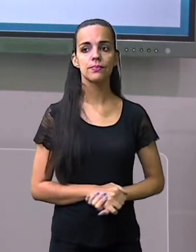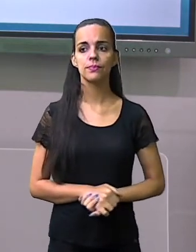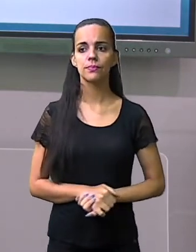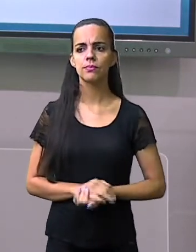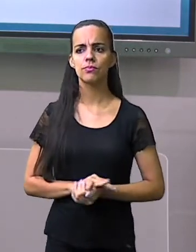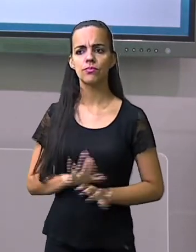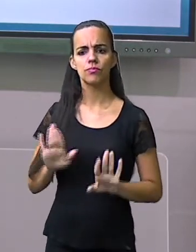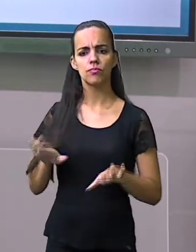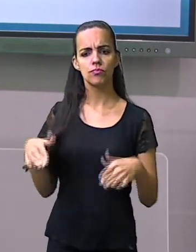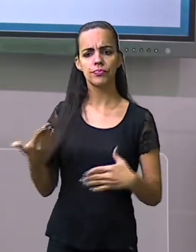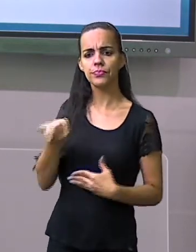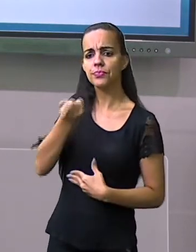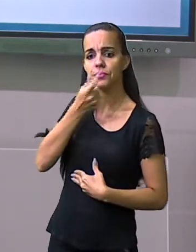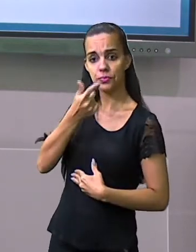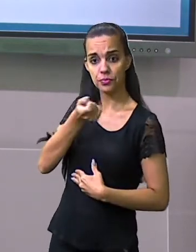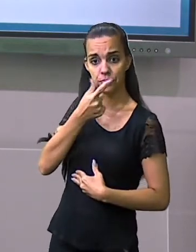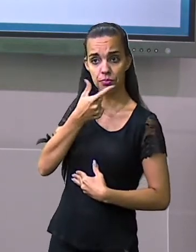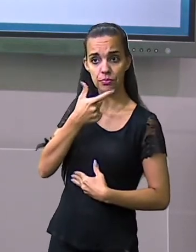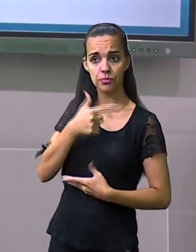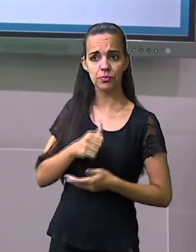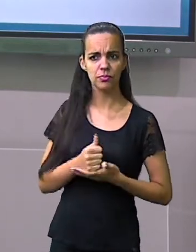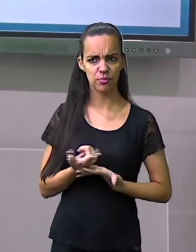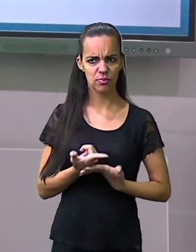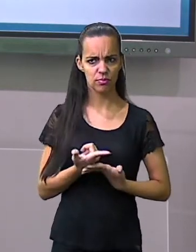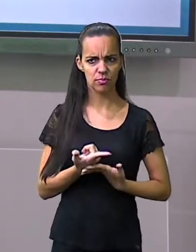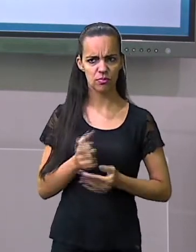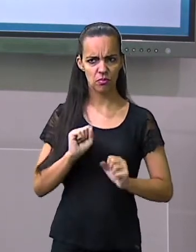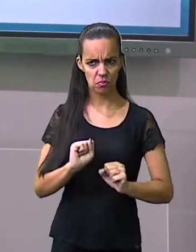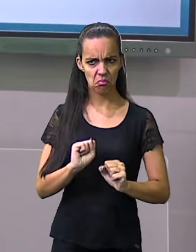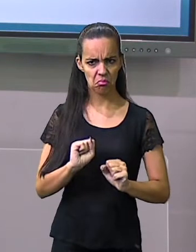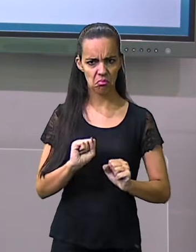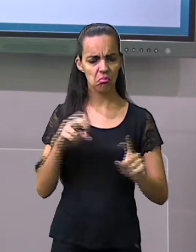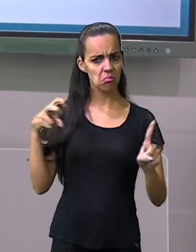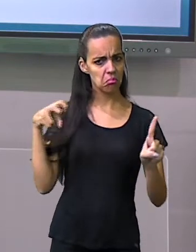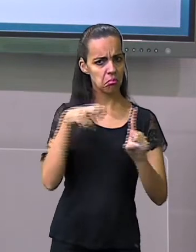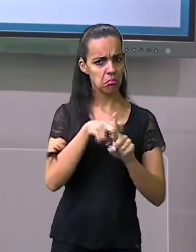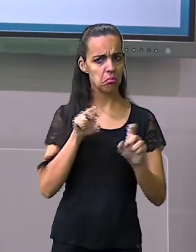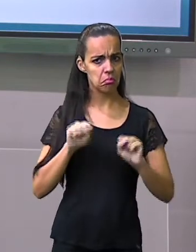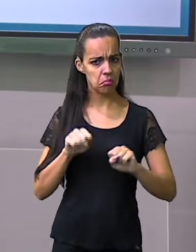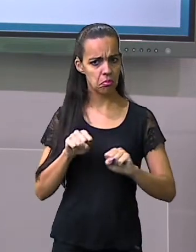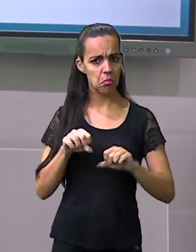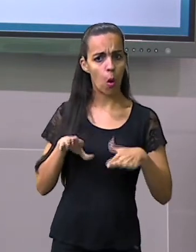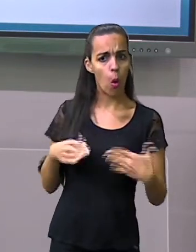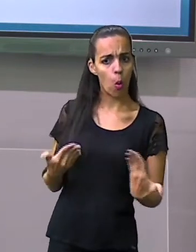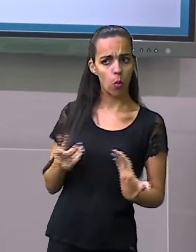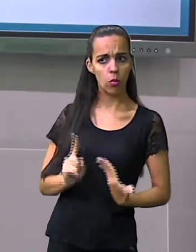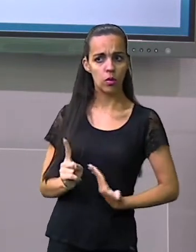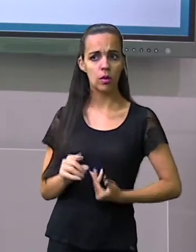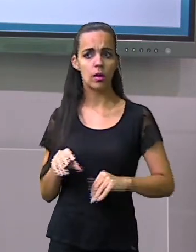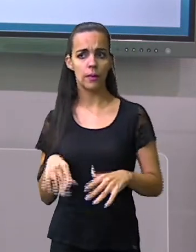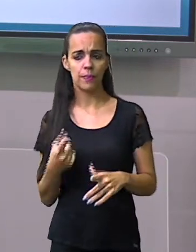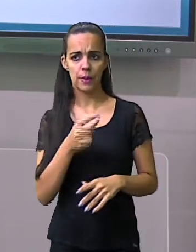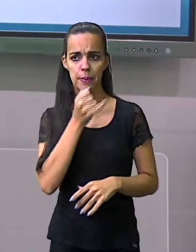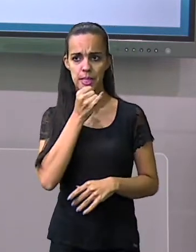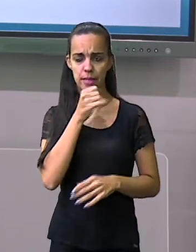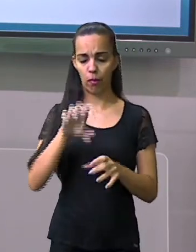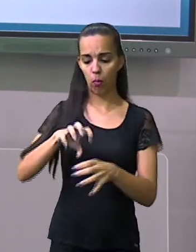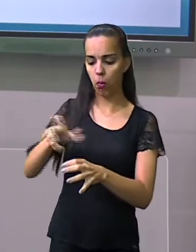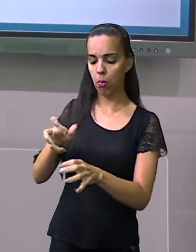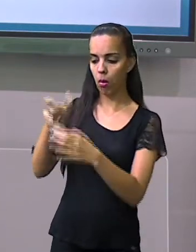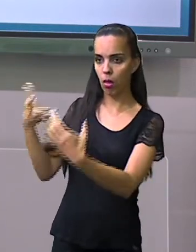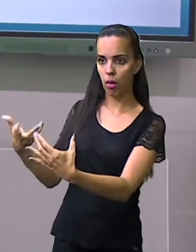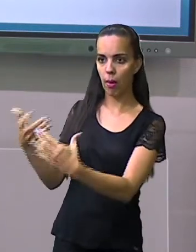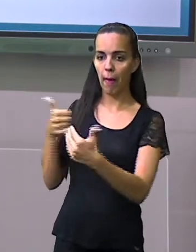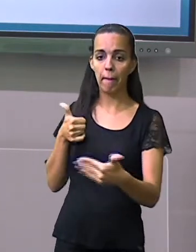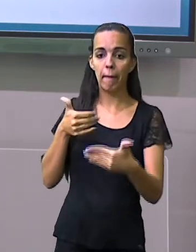E já o medicamento, será que o medicamento, ele pode ocasionar um acidente? Sim, se você deixar perto da